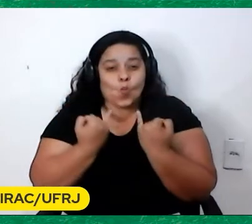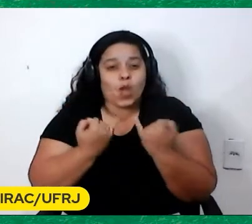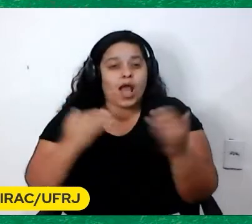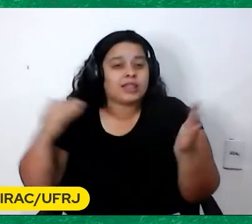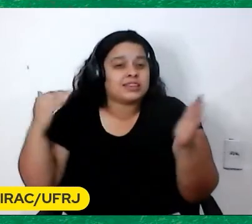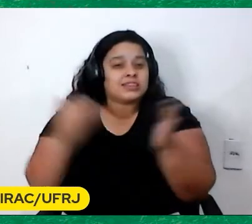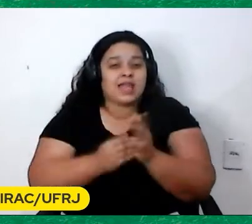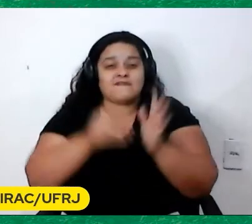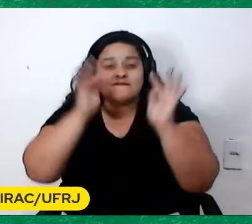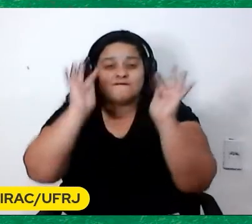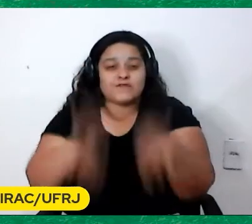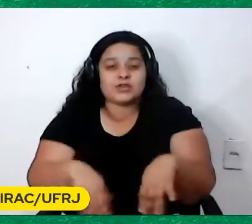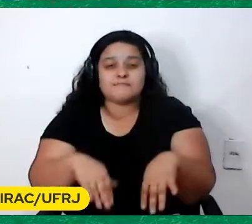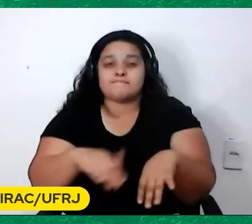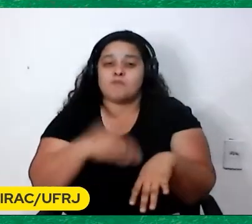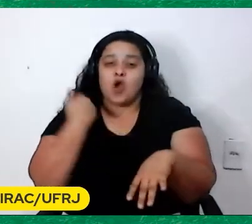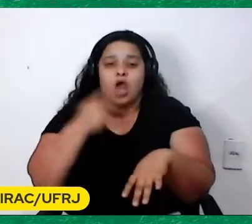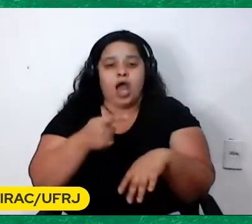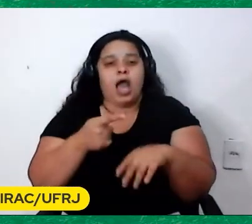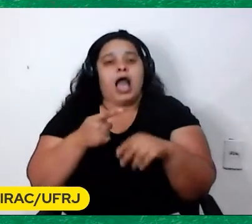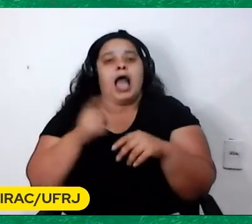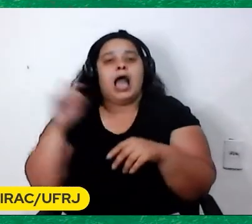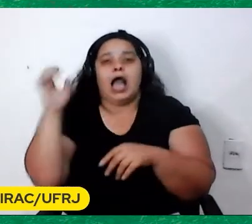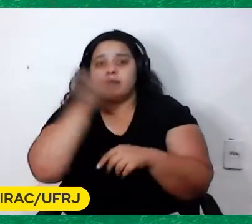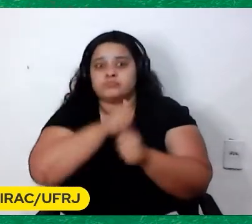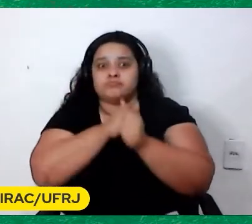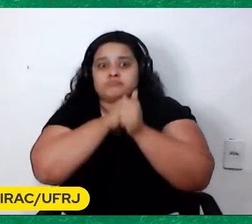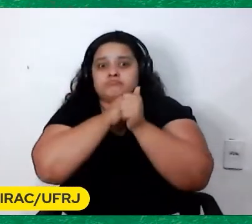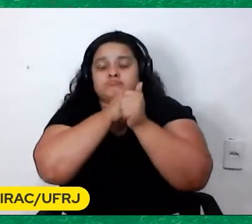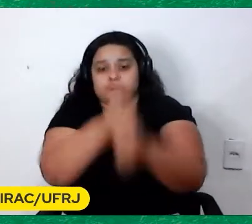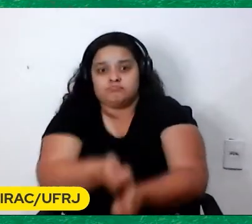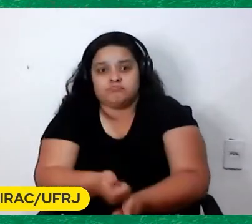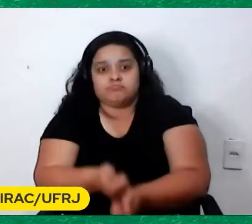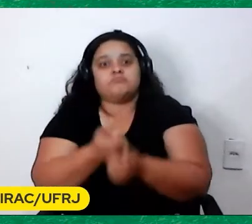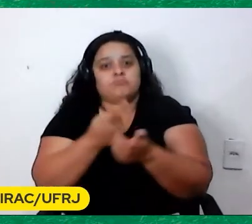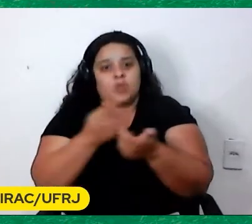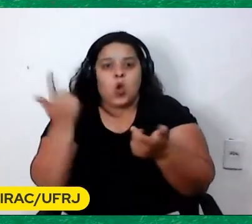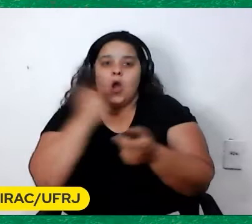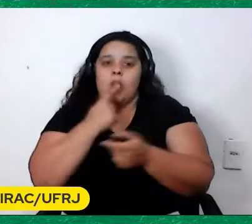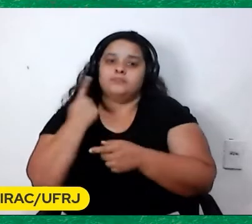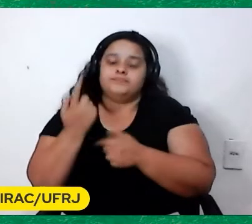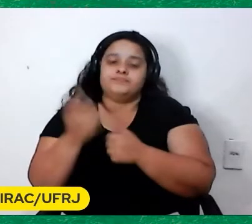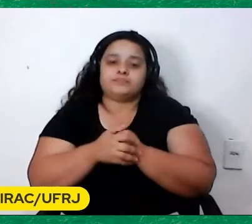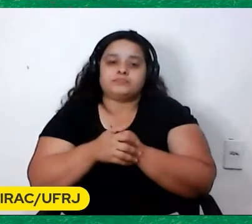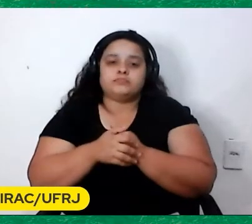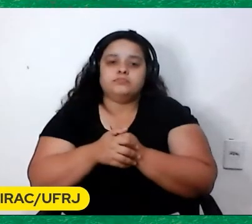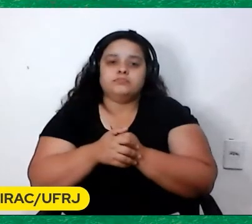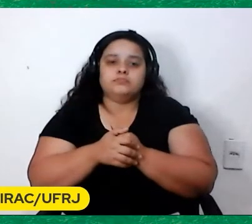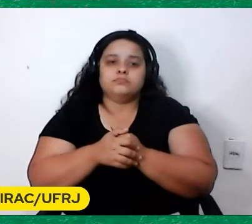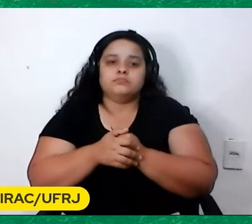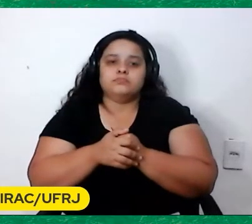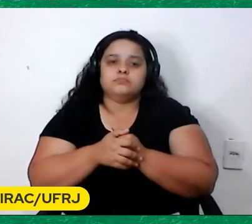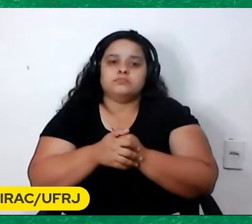Ágil Ágil É Muito E É uma coisa que É